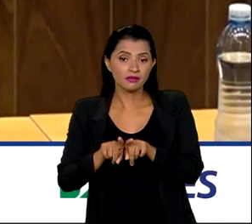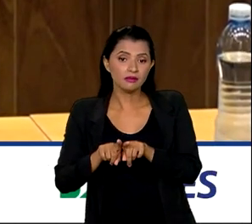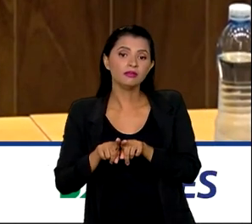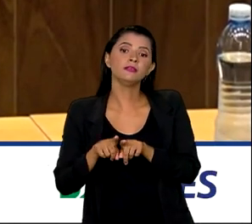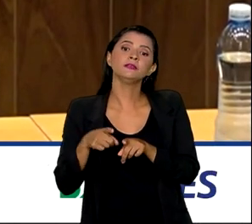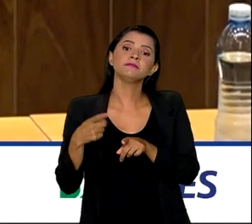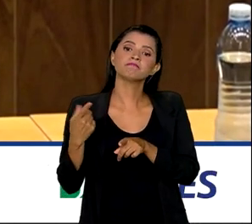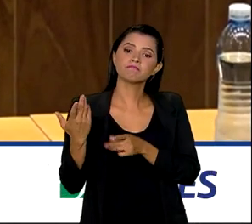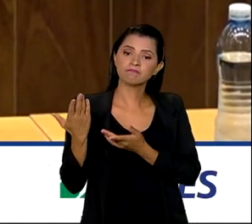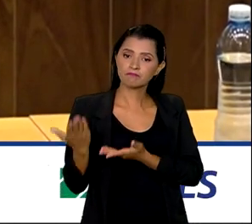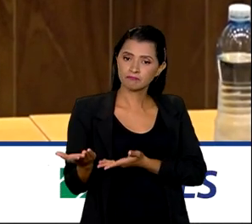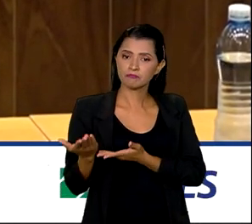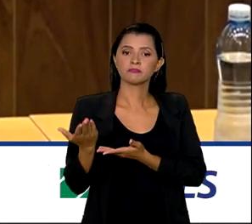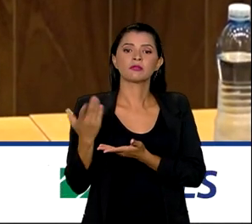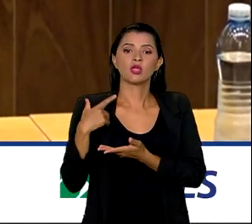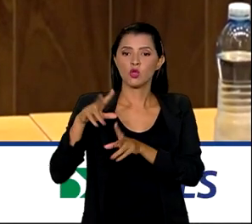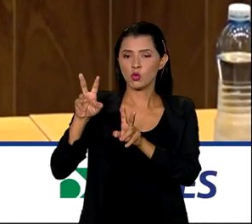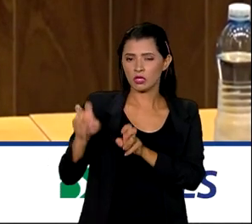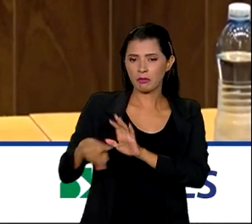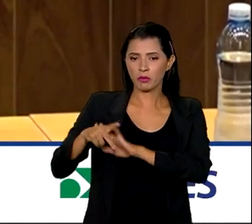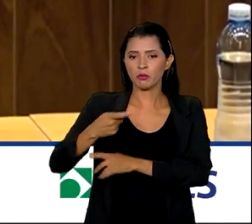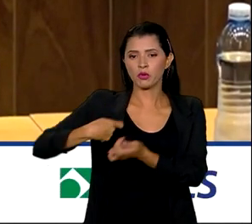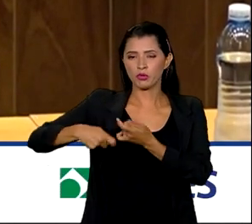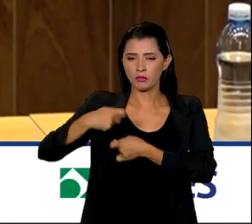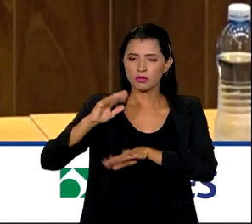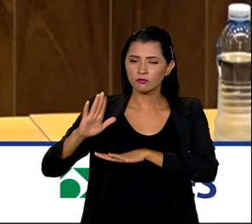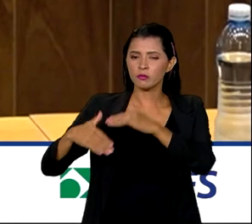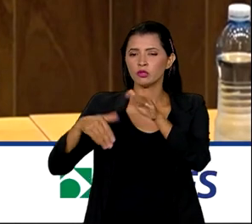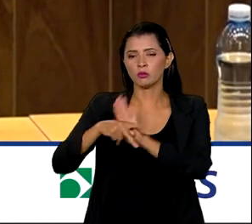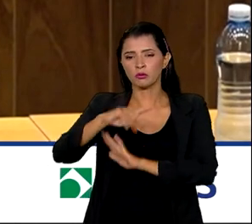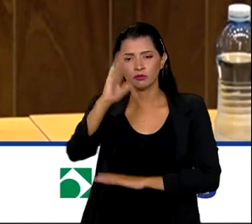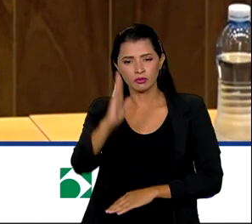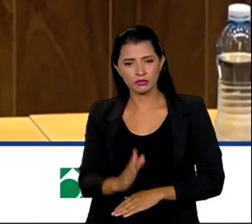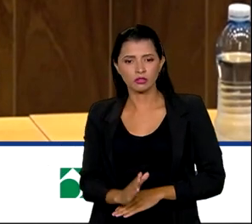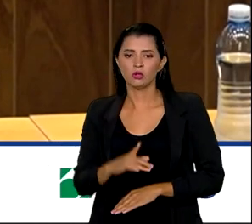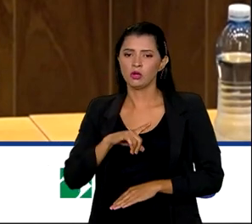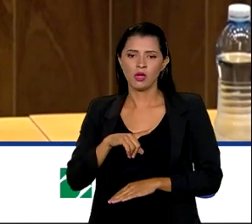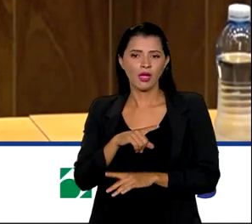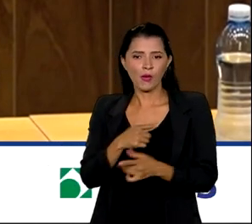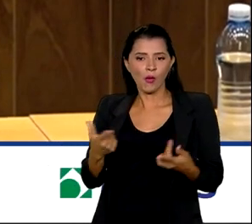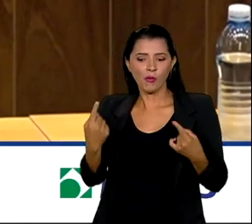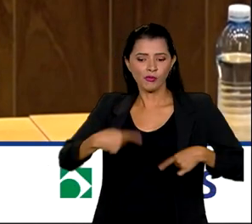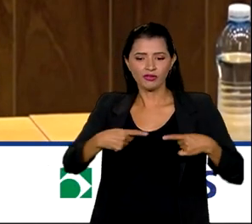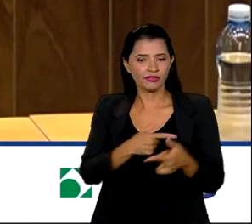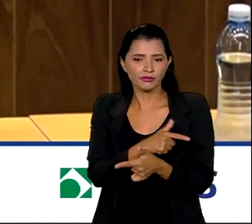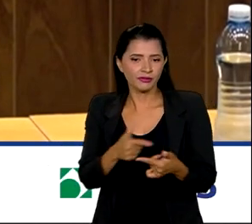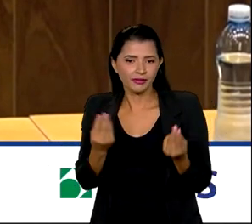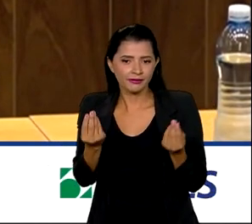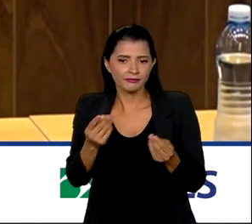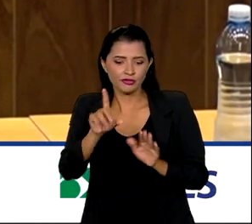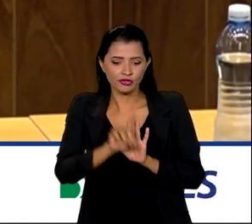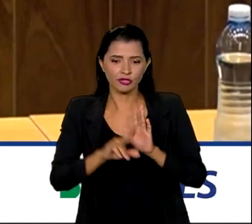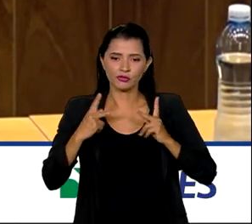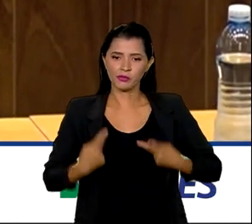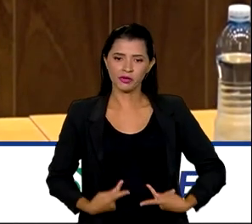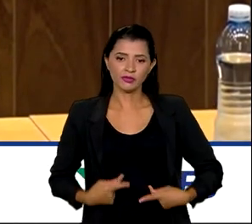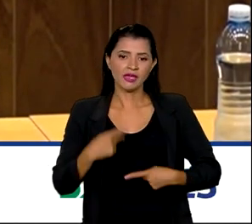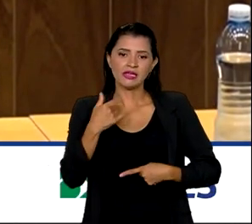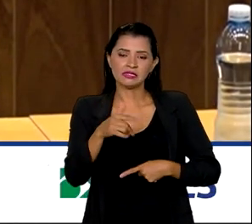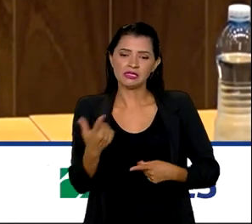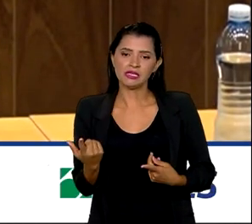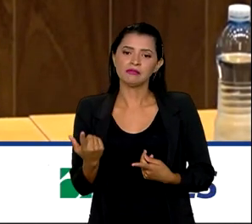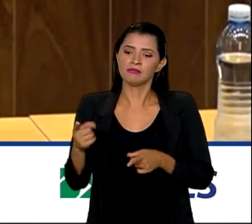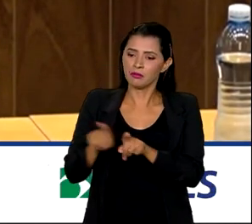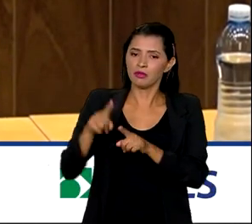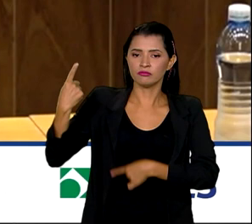os grandes temas da economia e desenvolvimento brasileiro. Não haverá política de direitos humanos sem